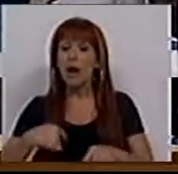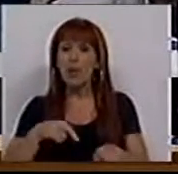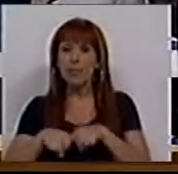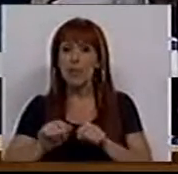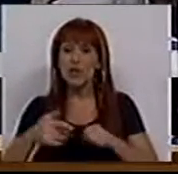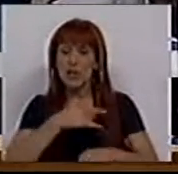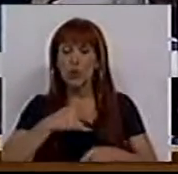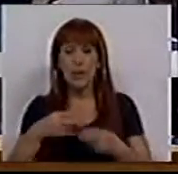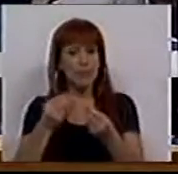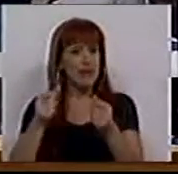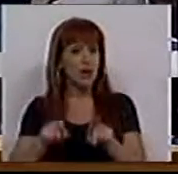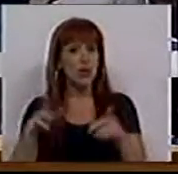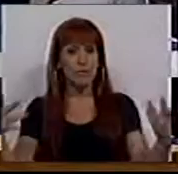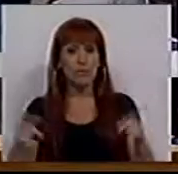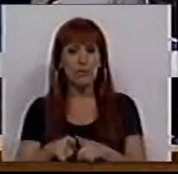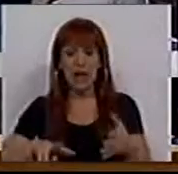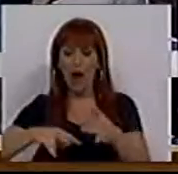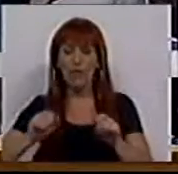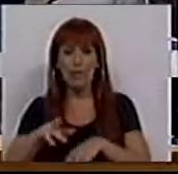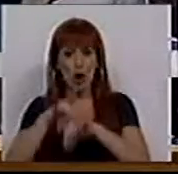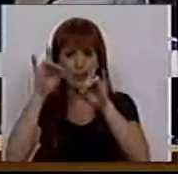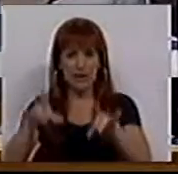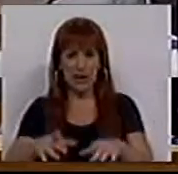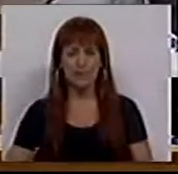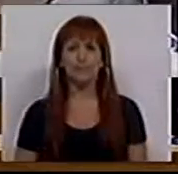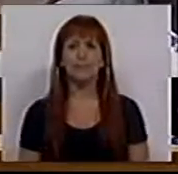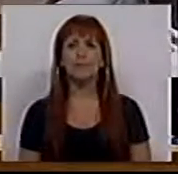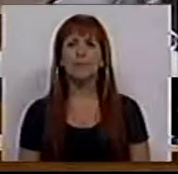sua política de saúde em matéria de reforma dos hospitais.